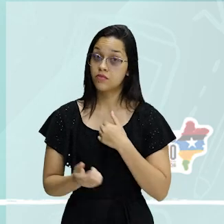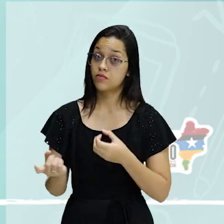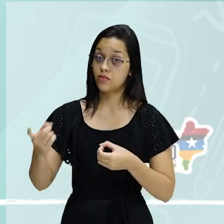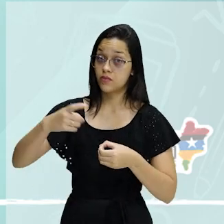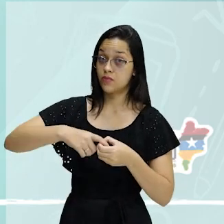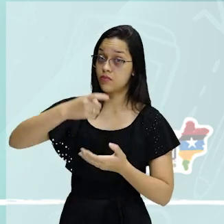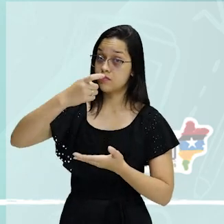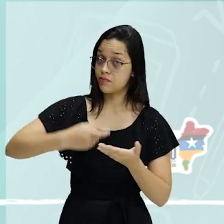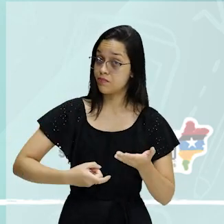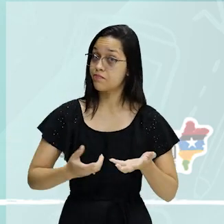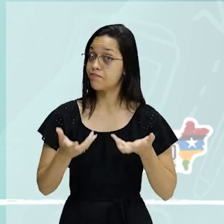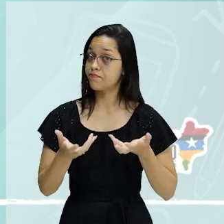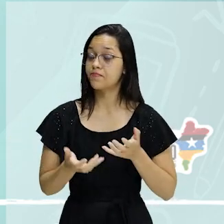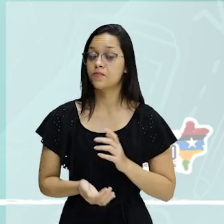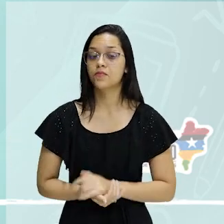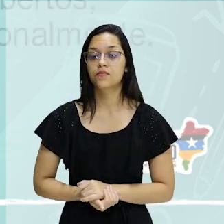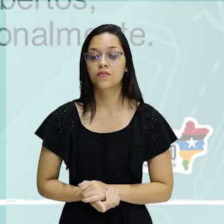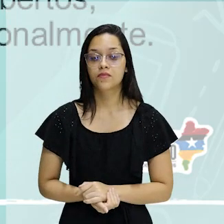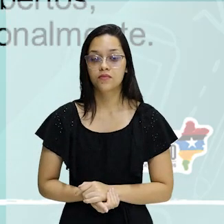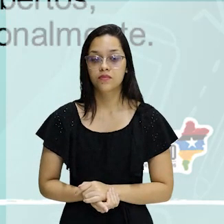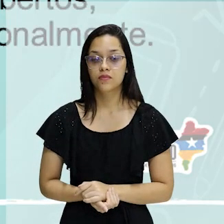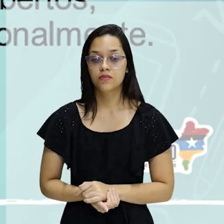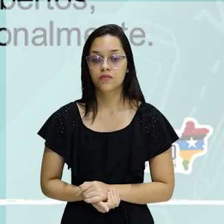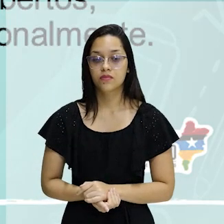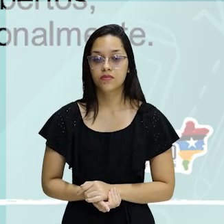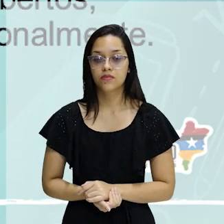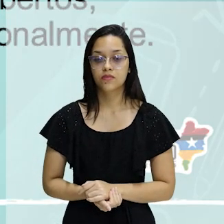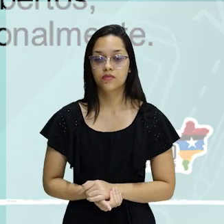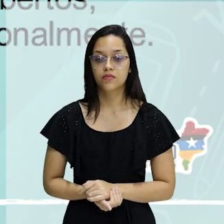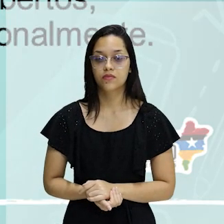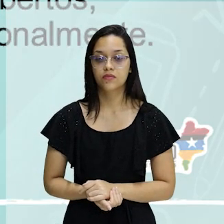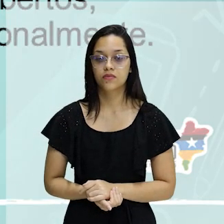eu volte à questão anterior para você ler de novo? Está aí.